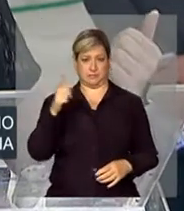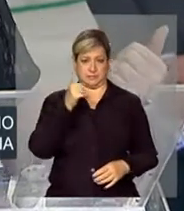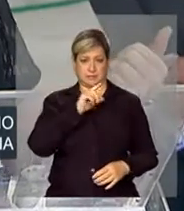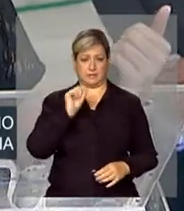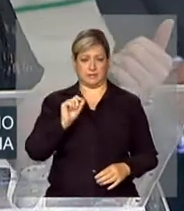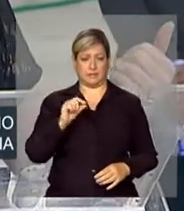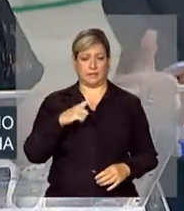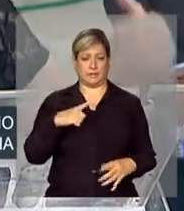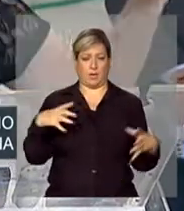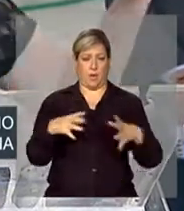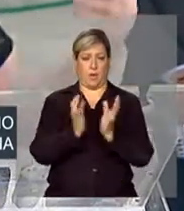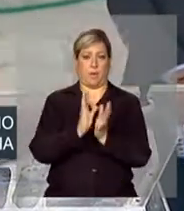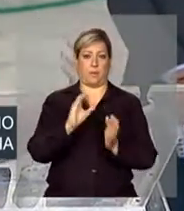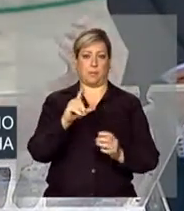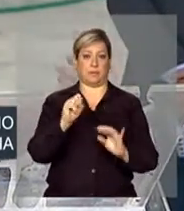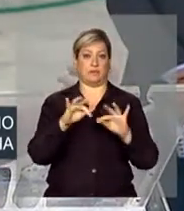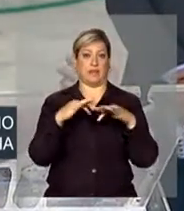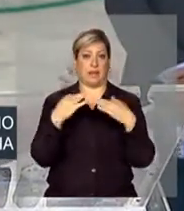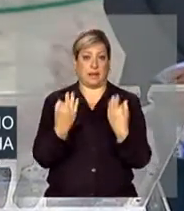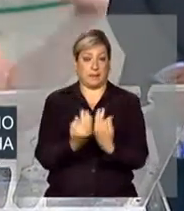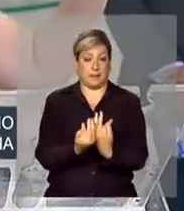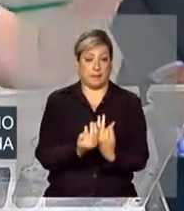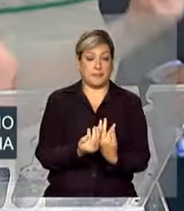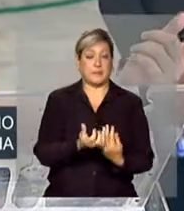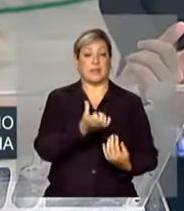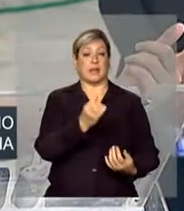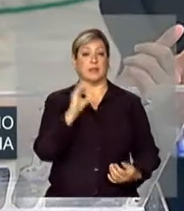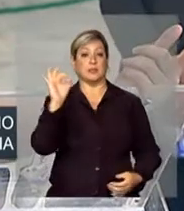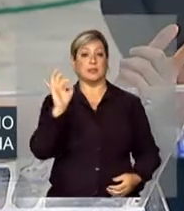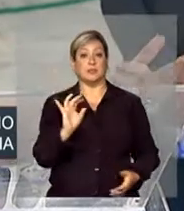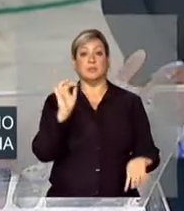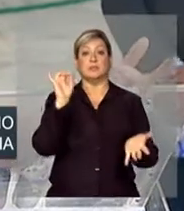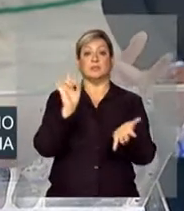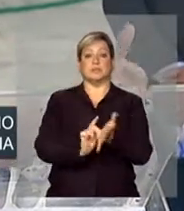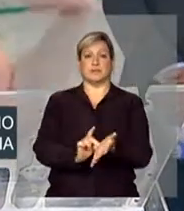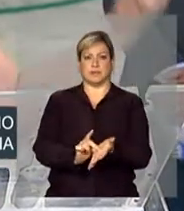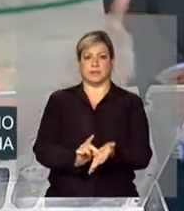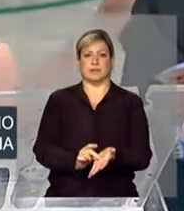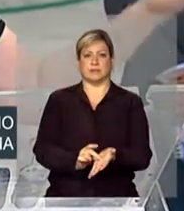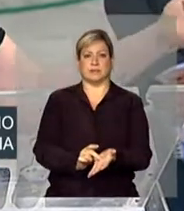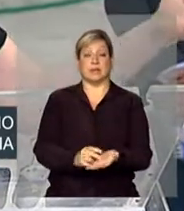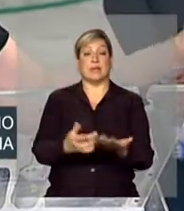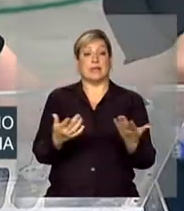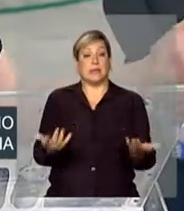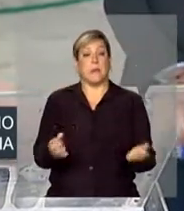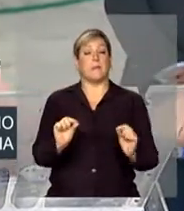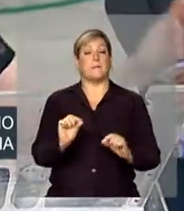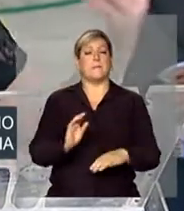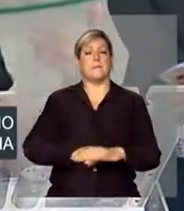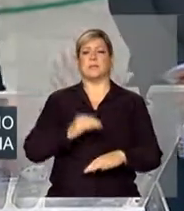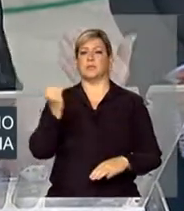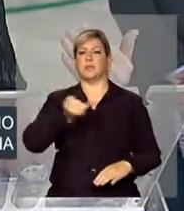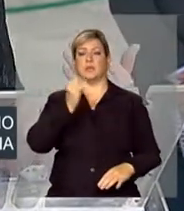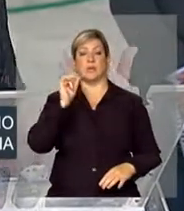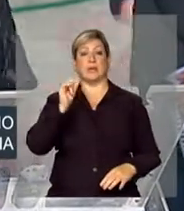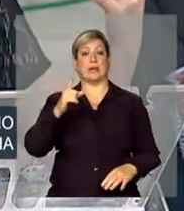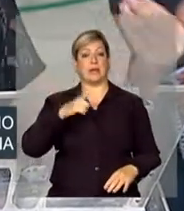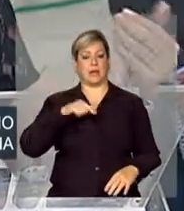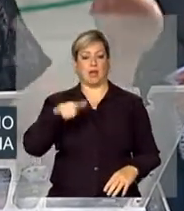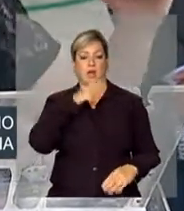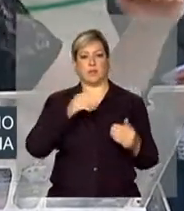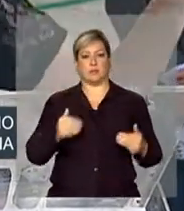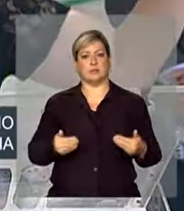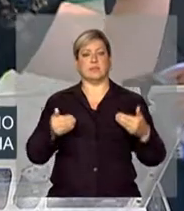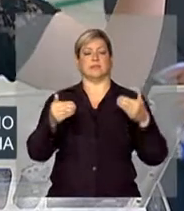conjunto do Bolsa Família de 60% em termos reais. Então, mais importante do que qualquer coisa é ter dado esse primeiro